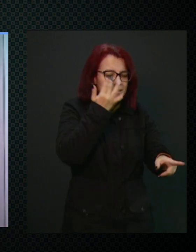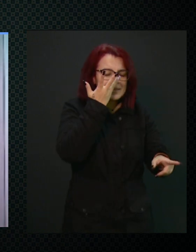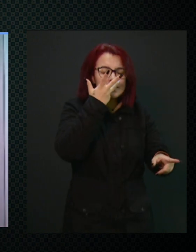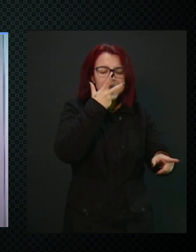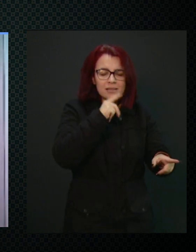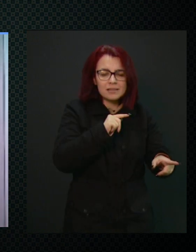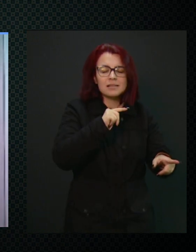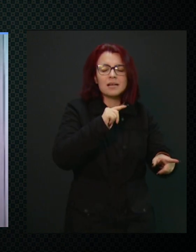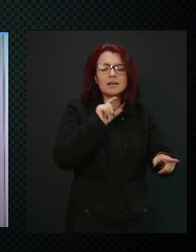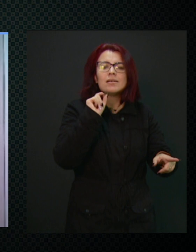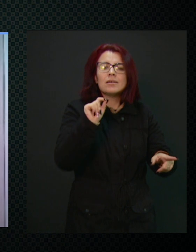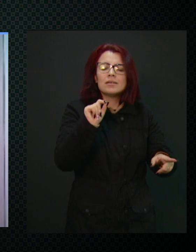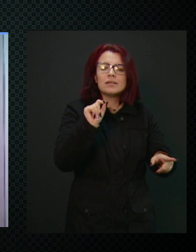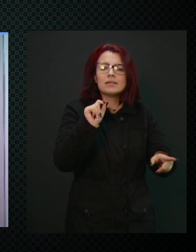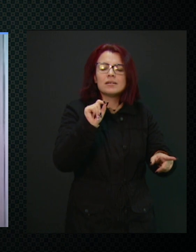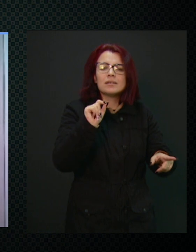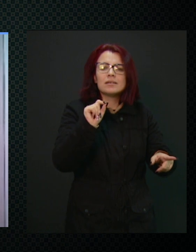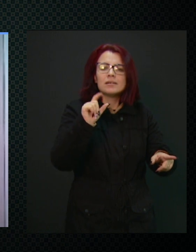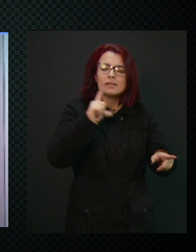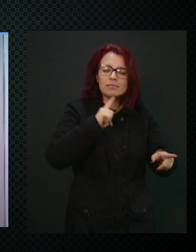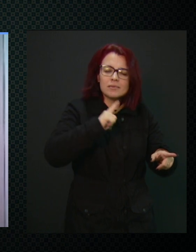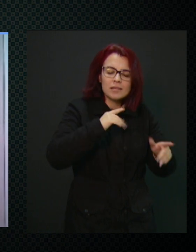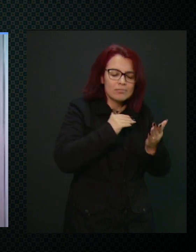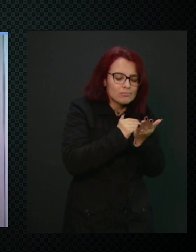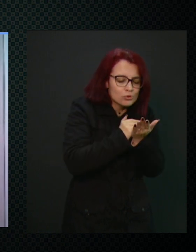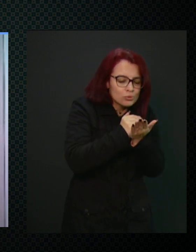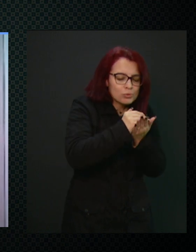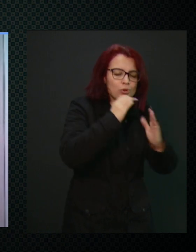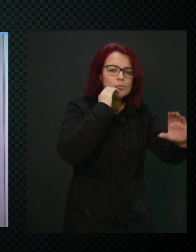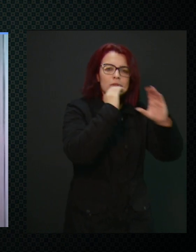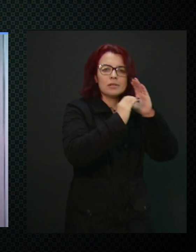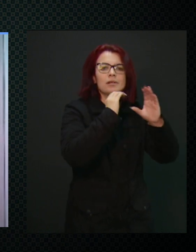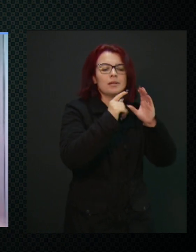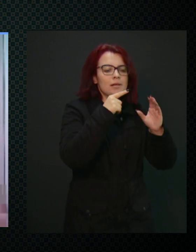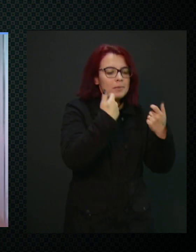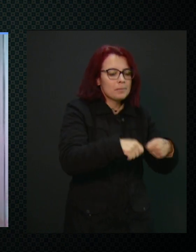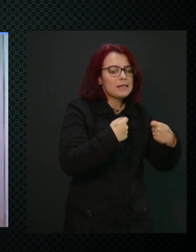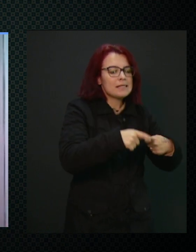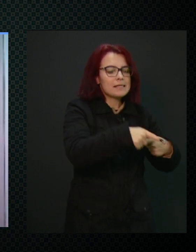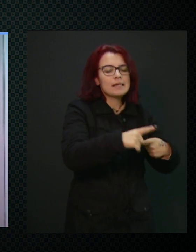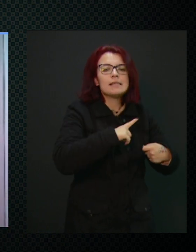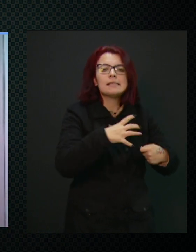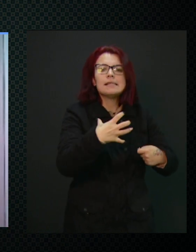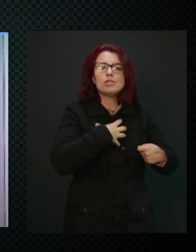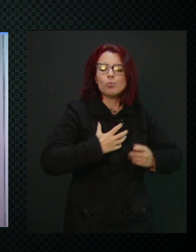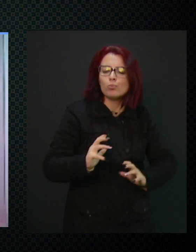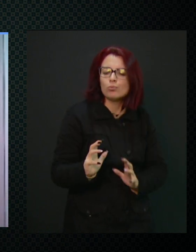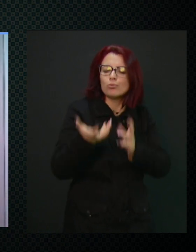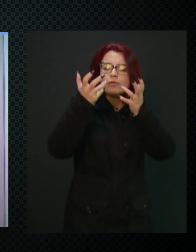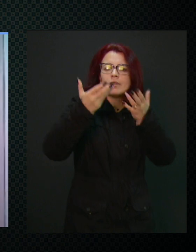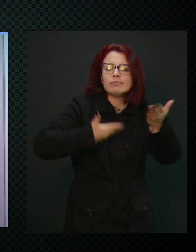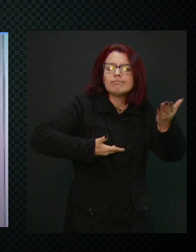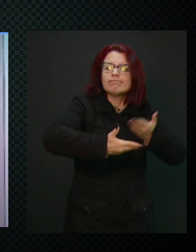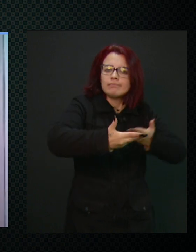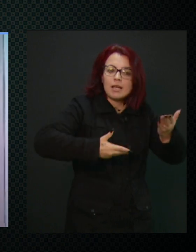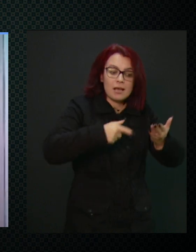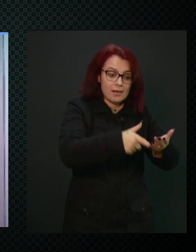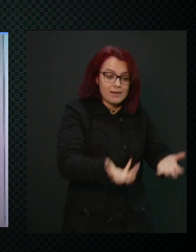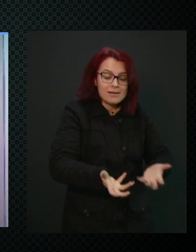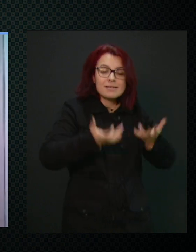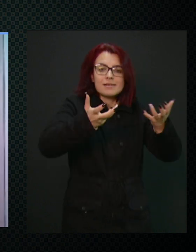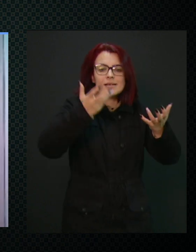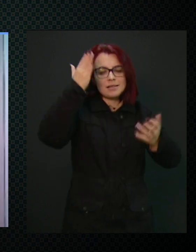aí a esse início da comunicação, ela precisa sentir motivada a interagir, a querer saber.